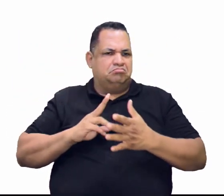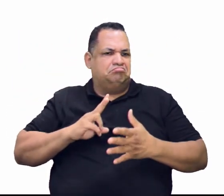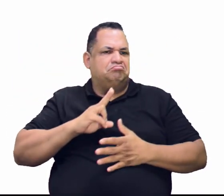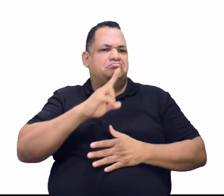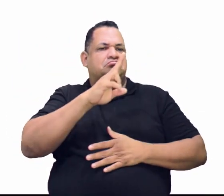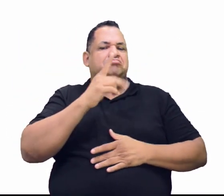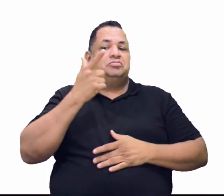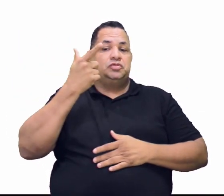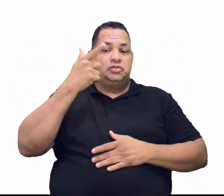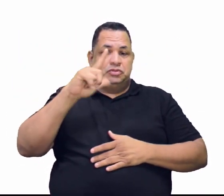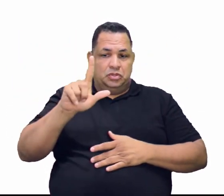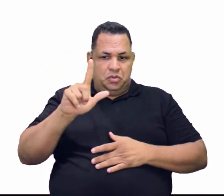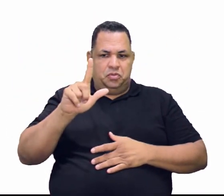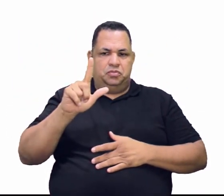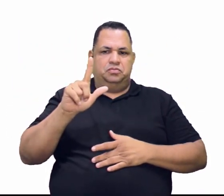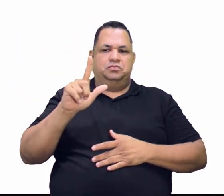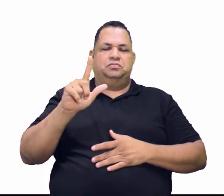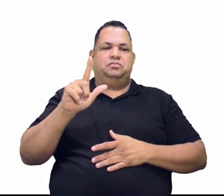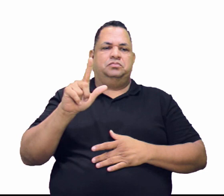Novamente.